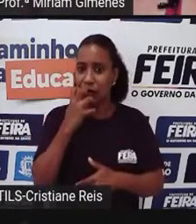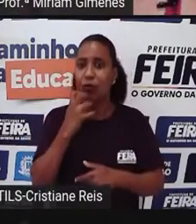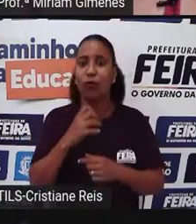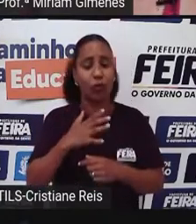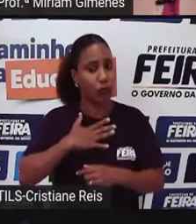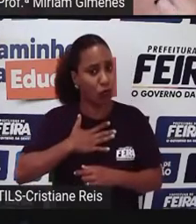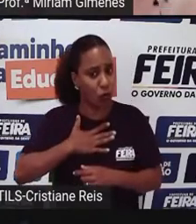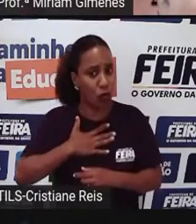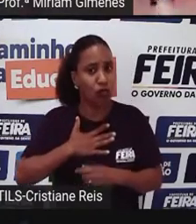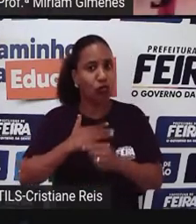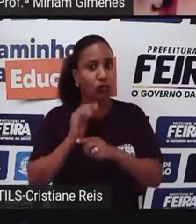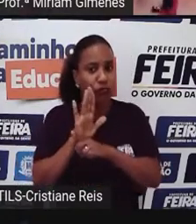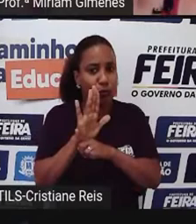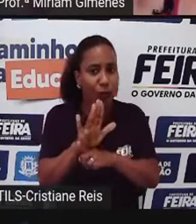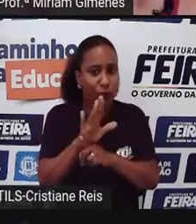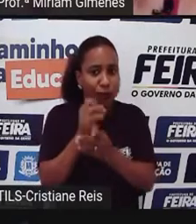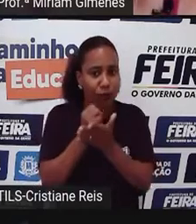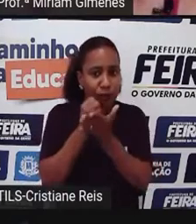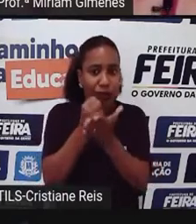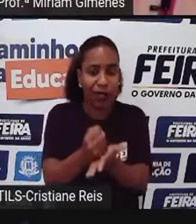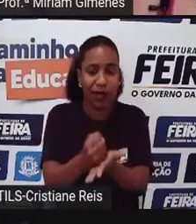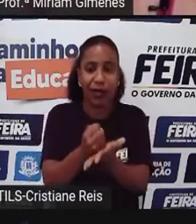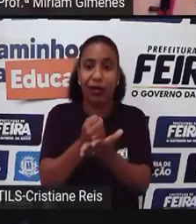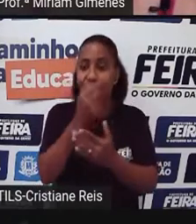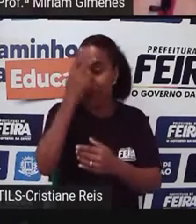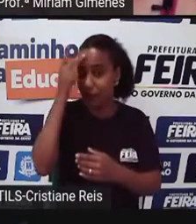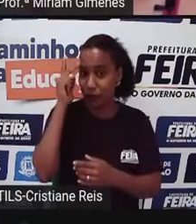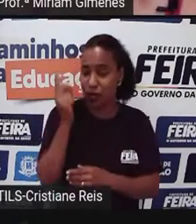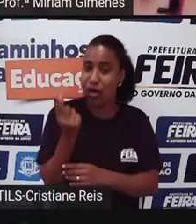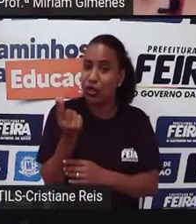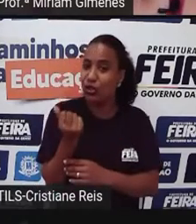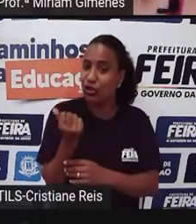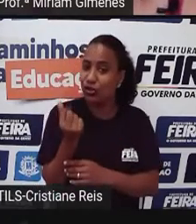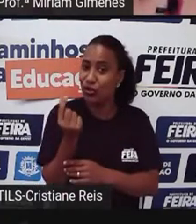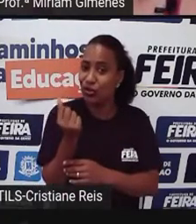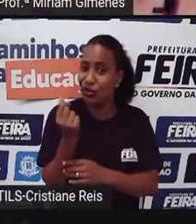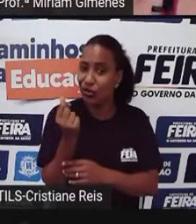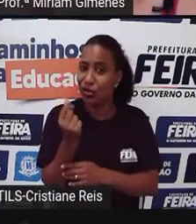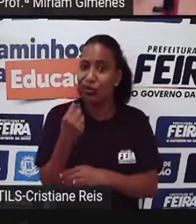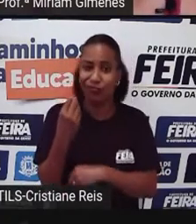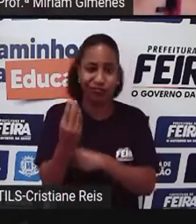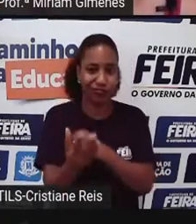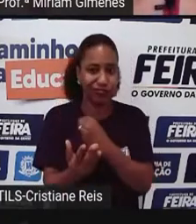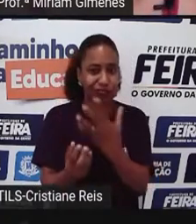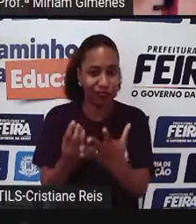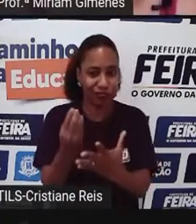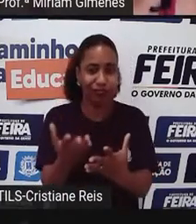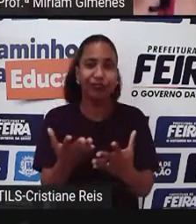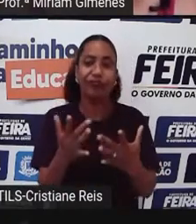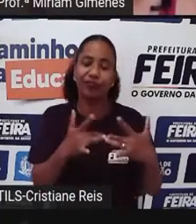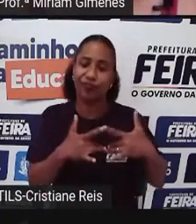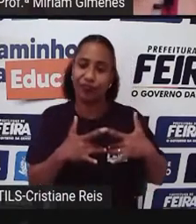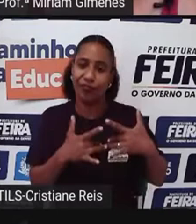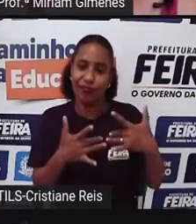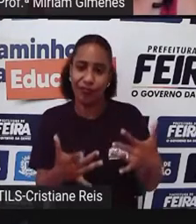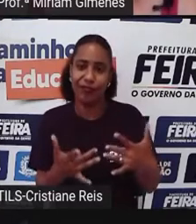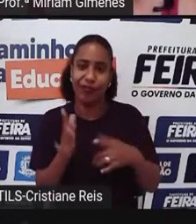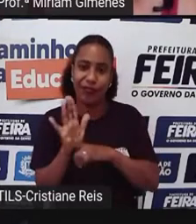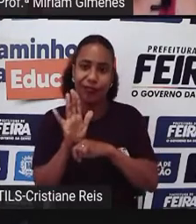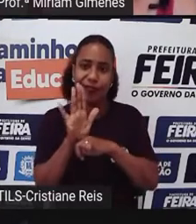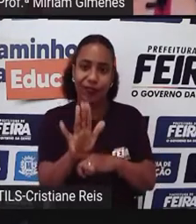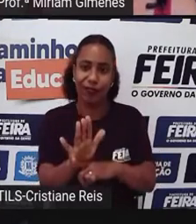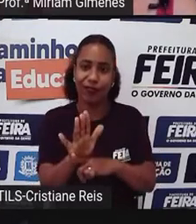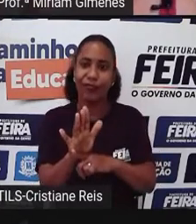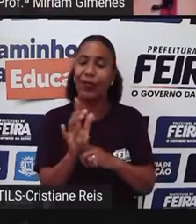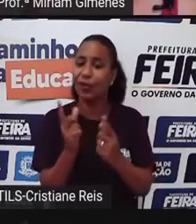é ONG Que as pessoas colocam Dinheiro do seu bolso Para manter Esse novo abrigo Que a gente conseguiu fazer Com muito sacrifício Foi tudo dinheiro